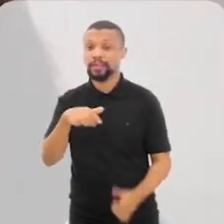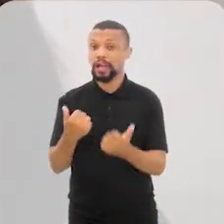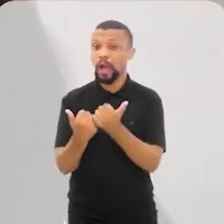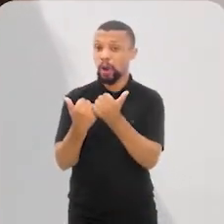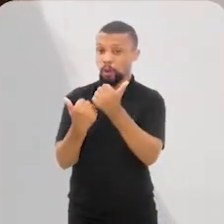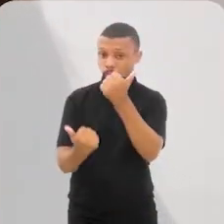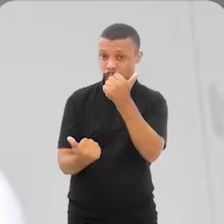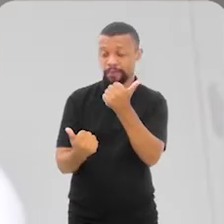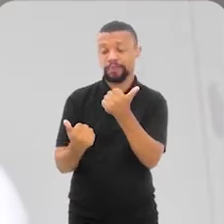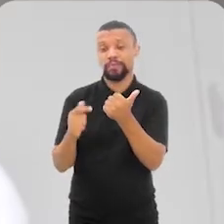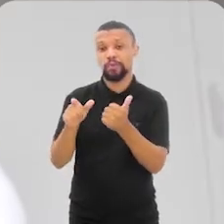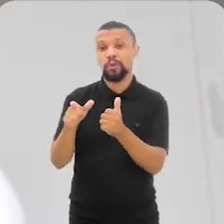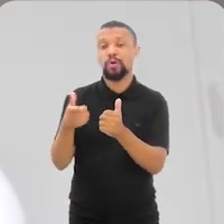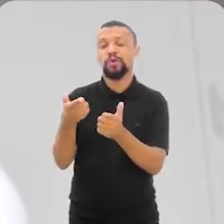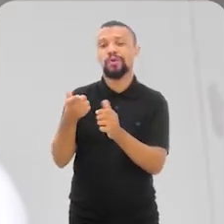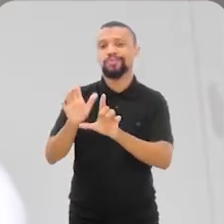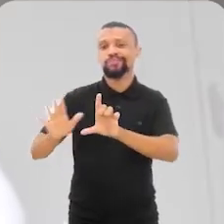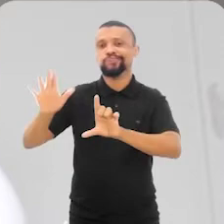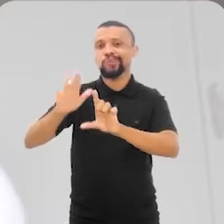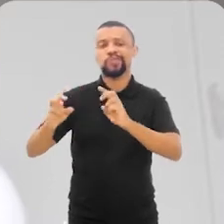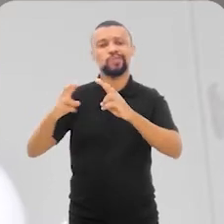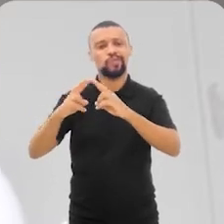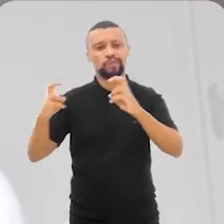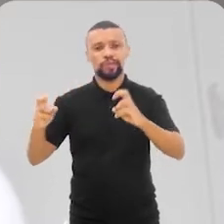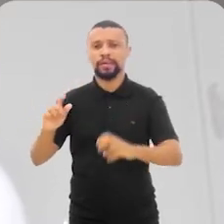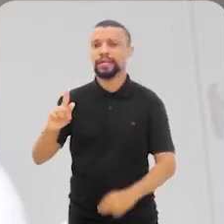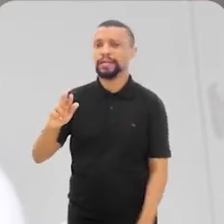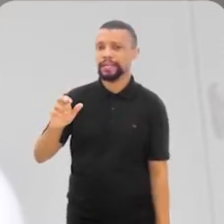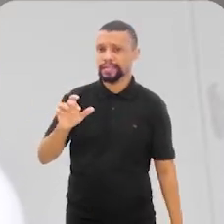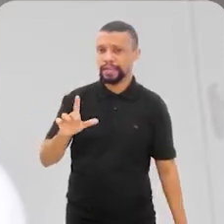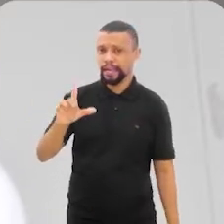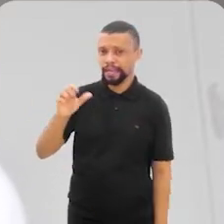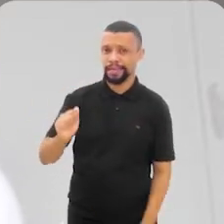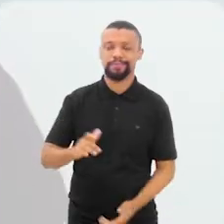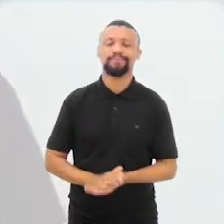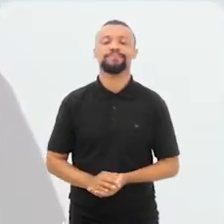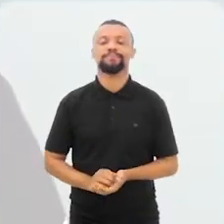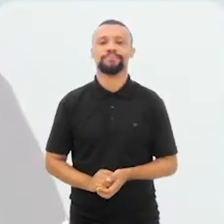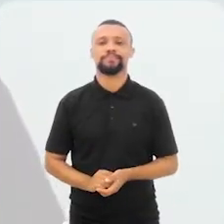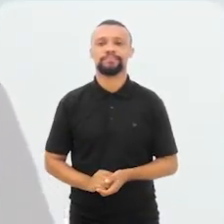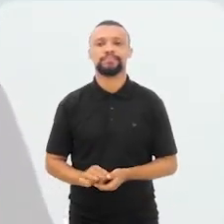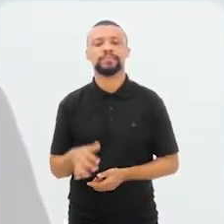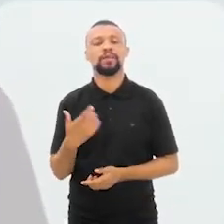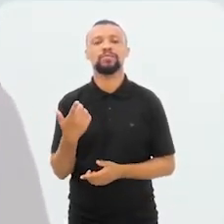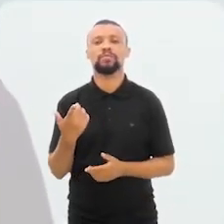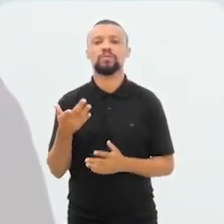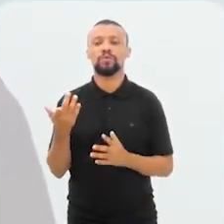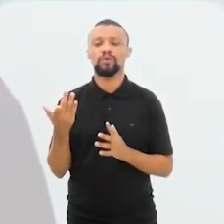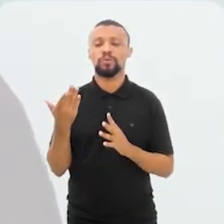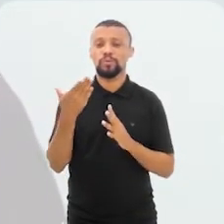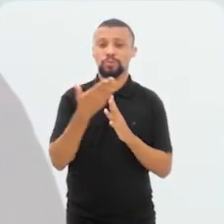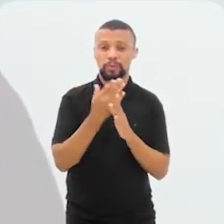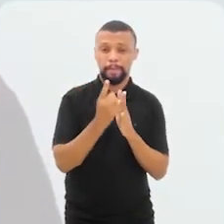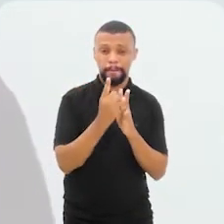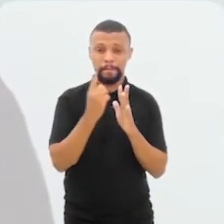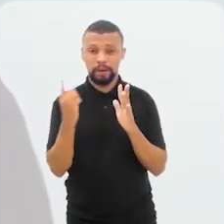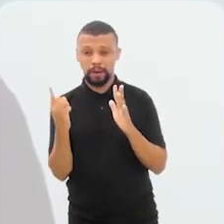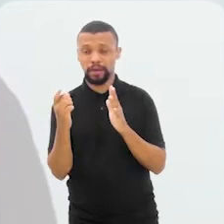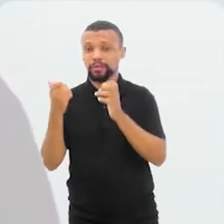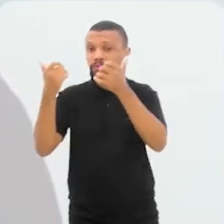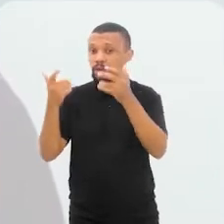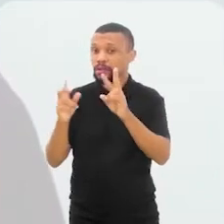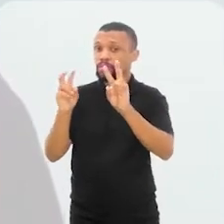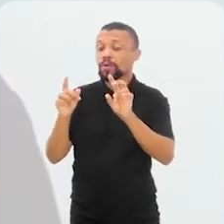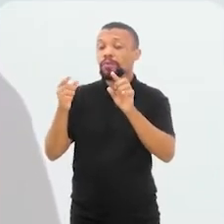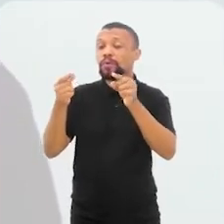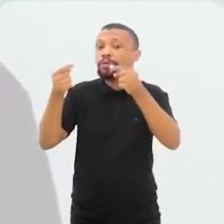cofundadora do Observatório Social de Florianópolis, Graziella Dias. Inessa, no bloco anterior, Graziella falava dos desafios